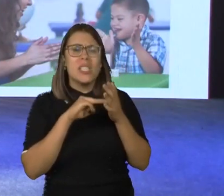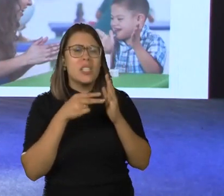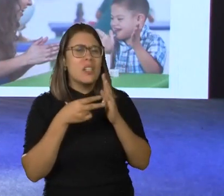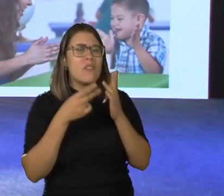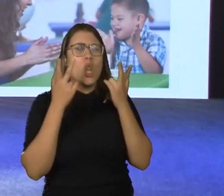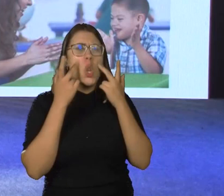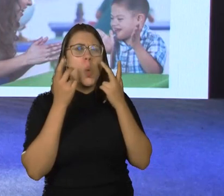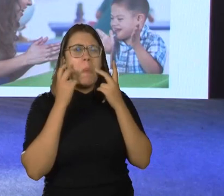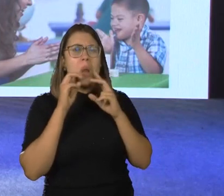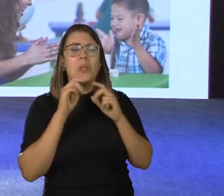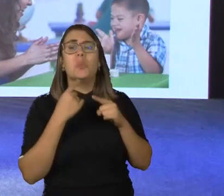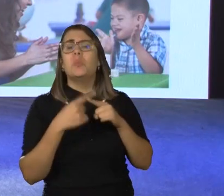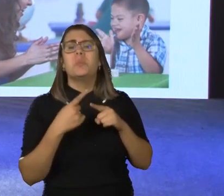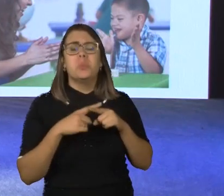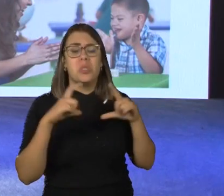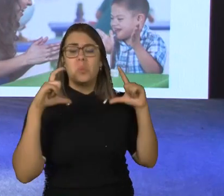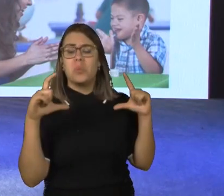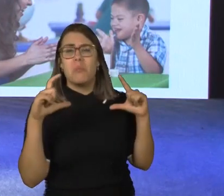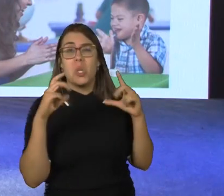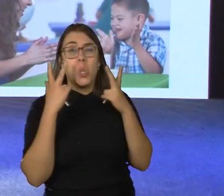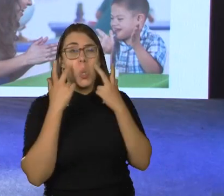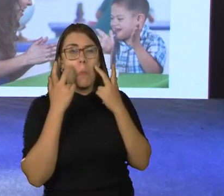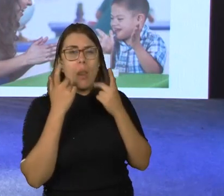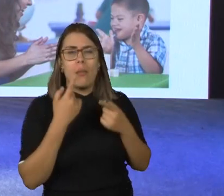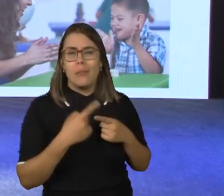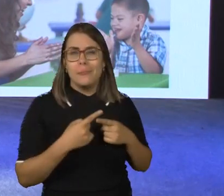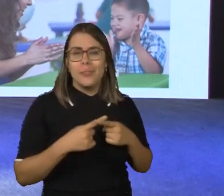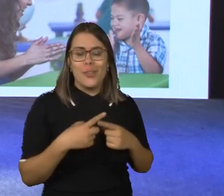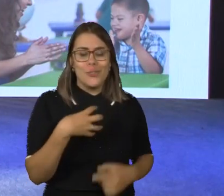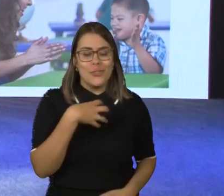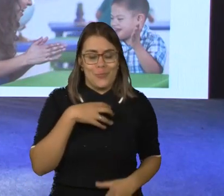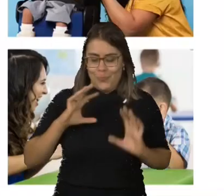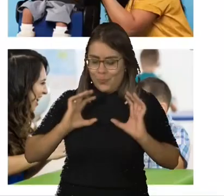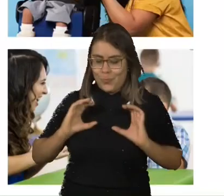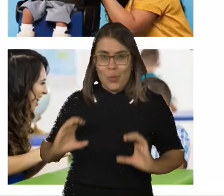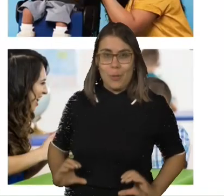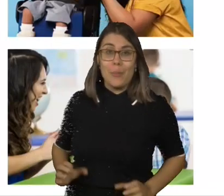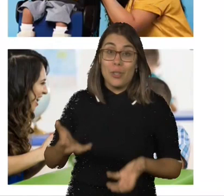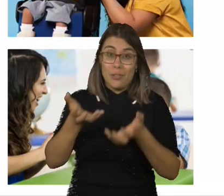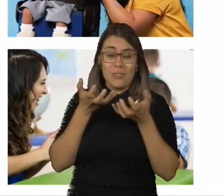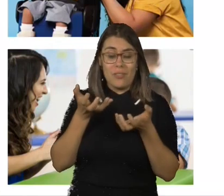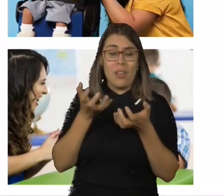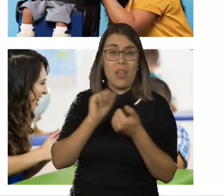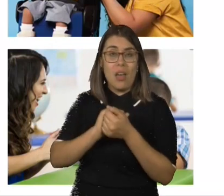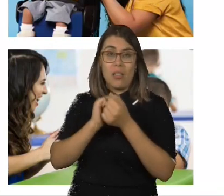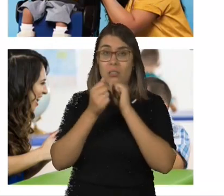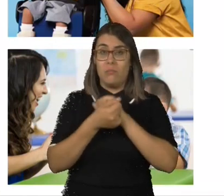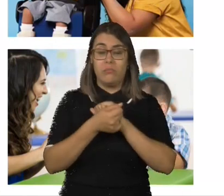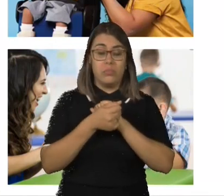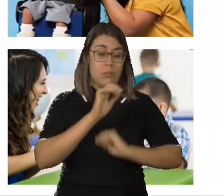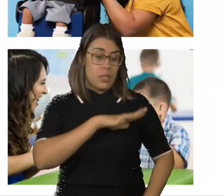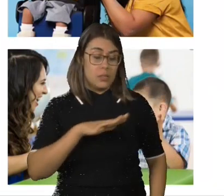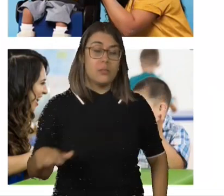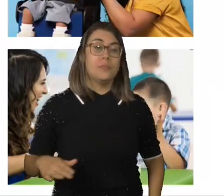coloquei, entre aspas, justamente que são os modelos de comportamento que a gente quer adequados para aquelas crianças.